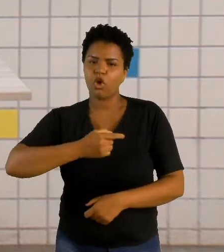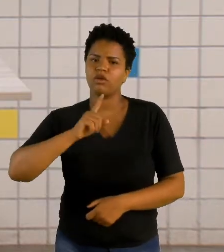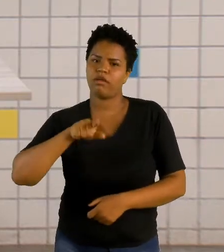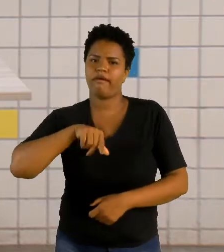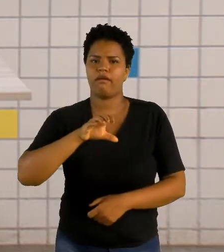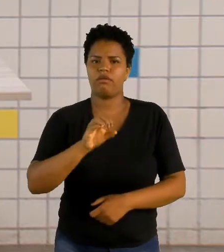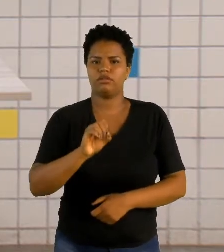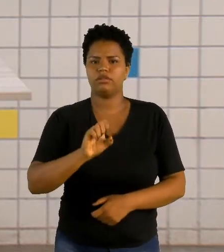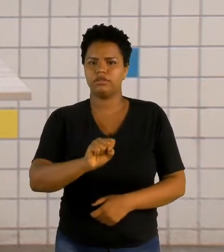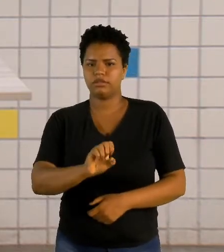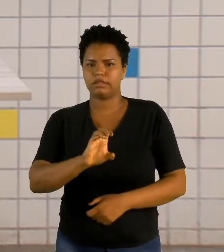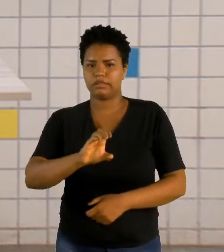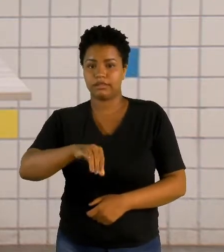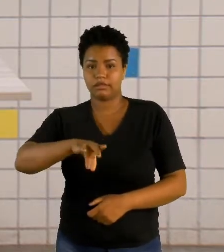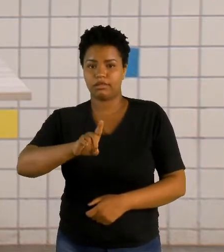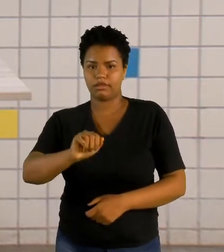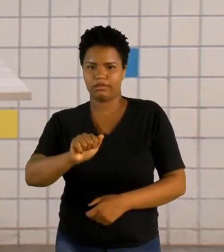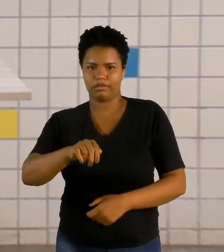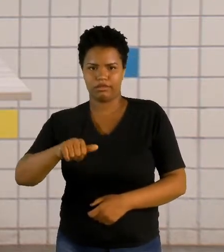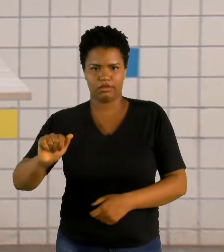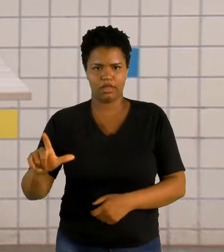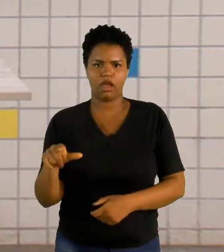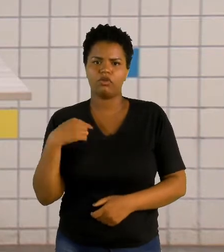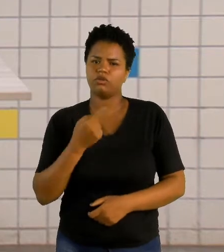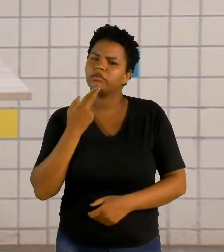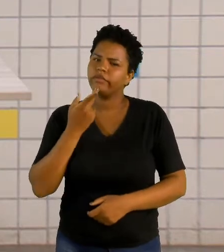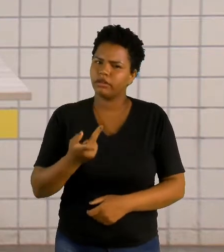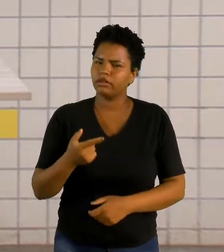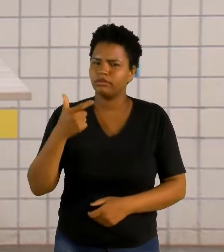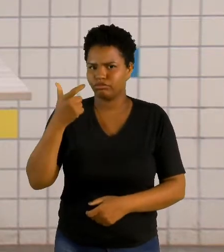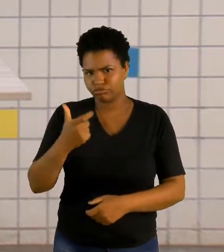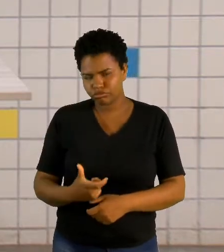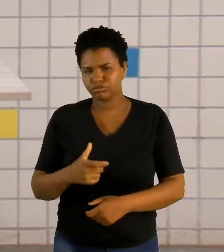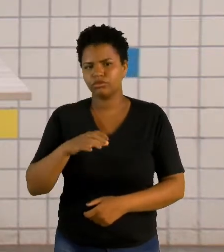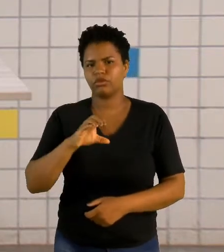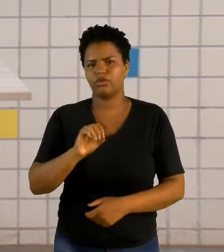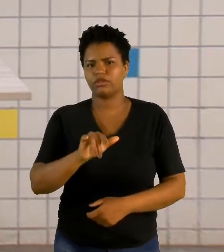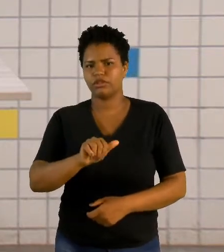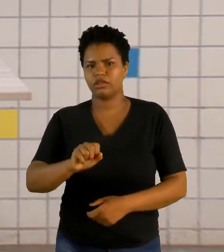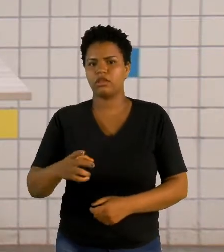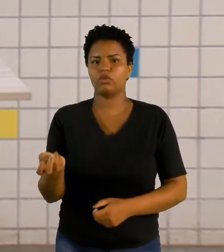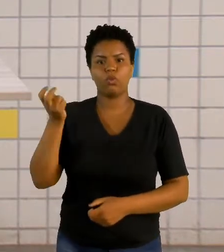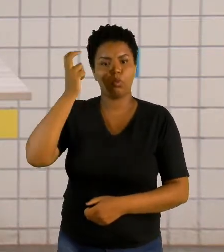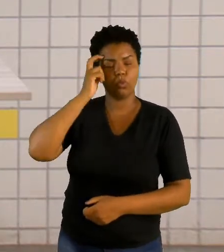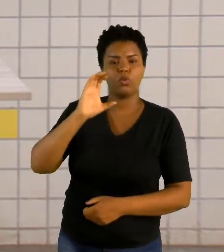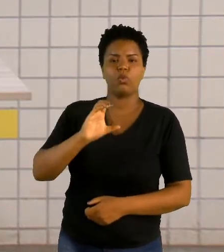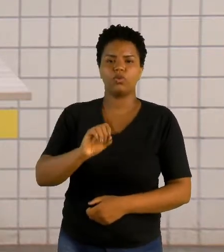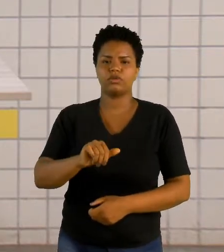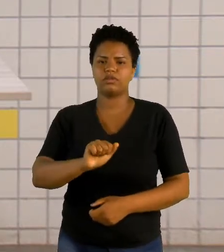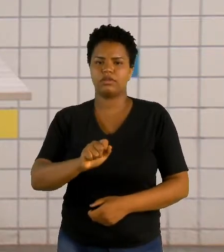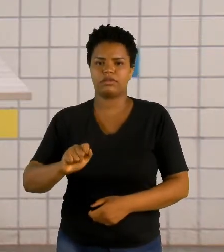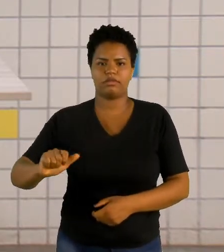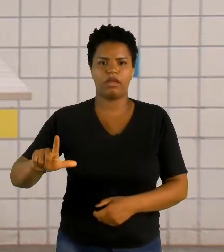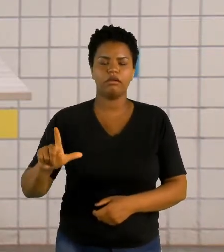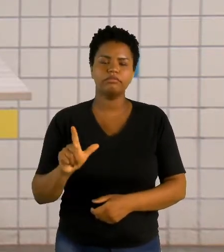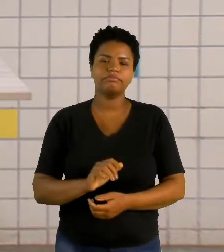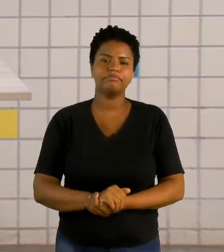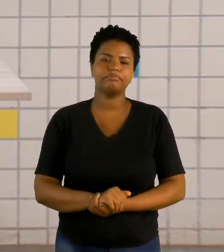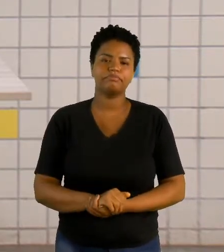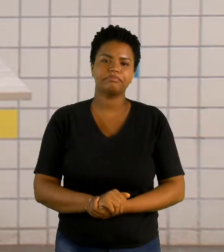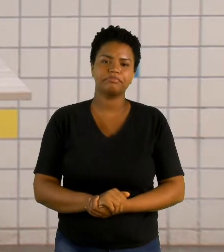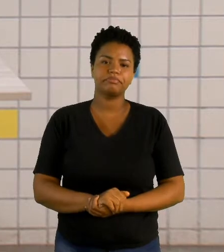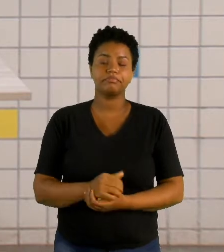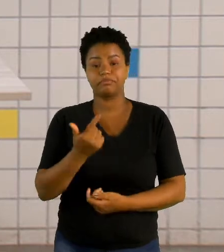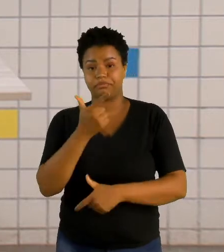ocidentais. Nós falamos que somos ocidentais. Nós temos uma cultura ocidental, mas será que outros